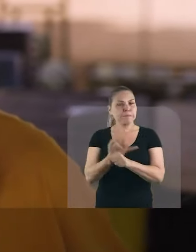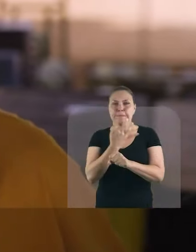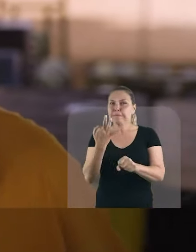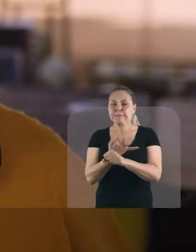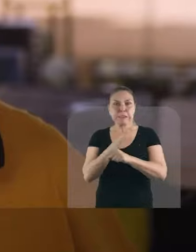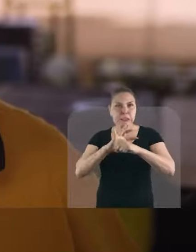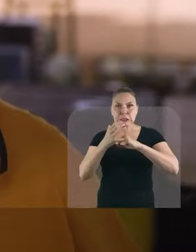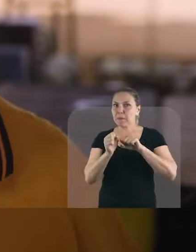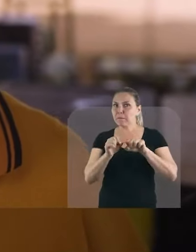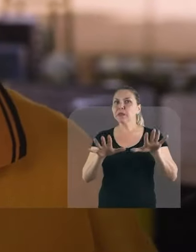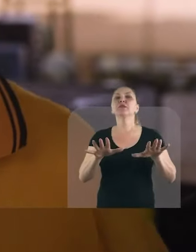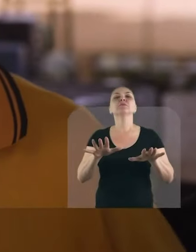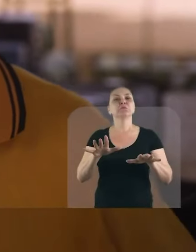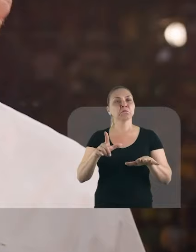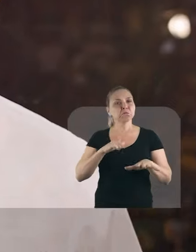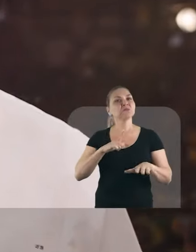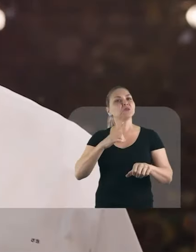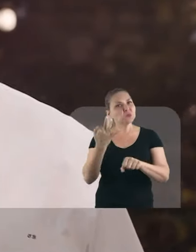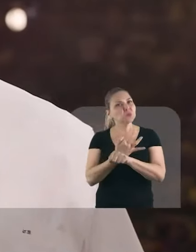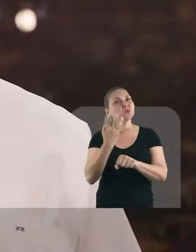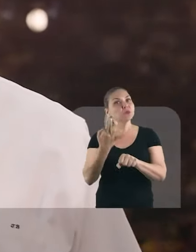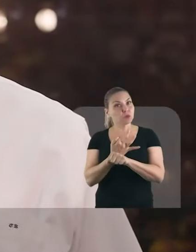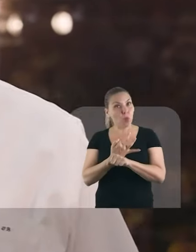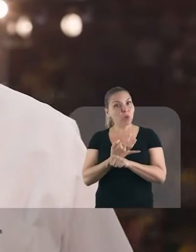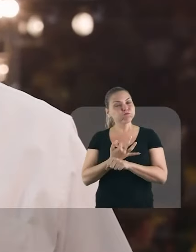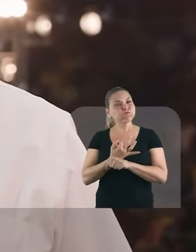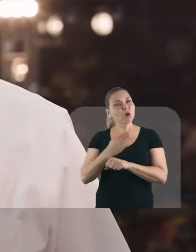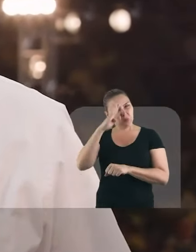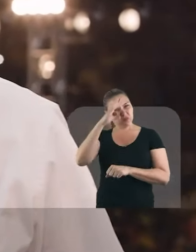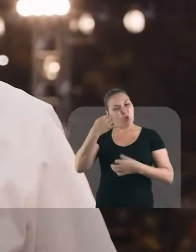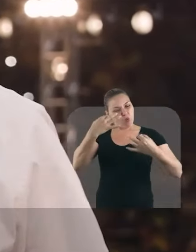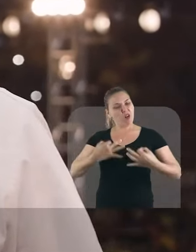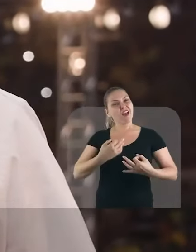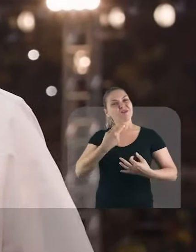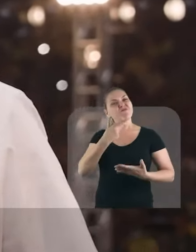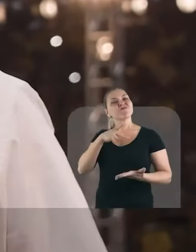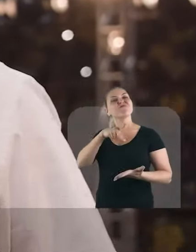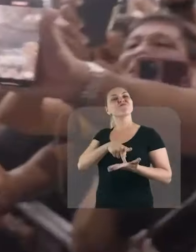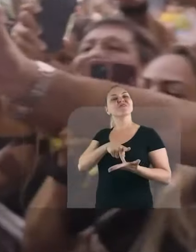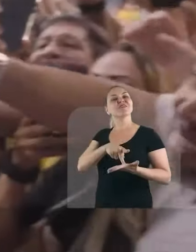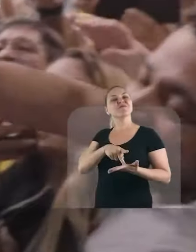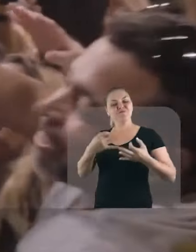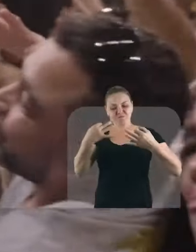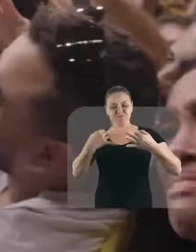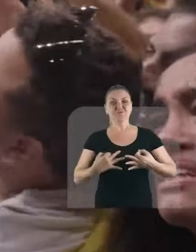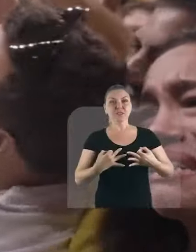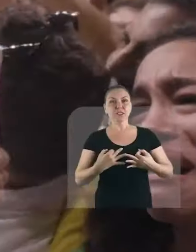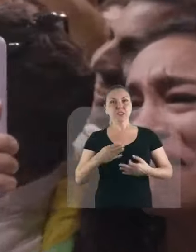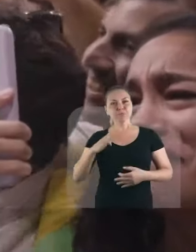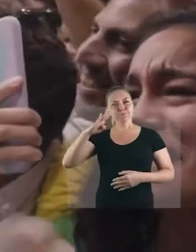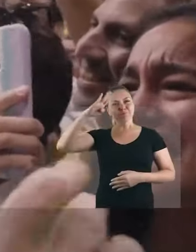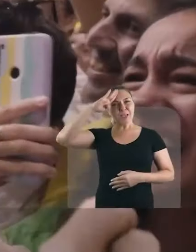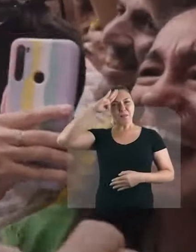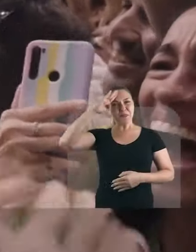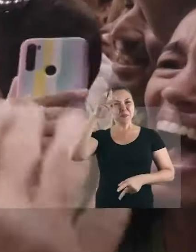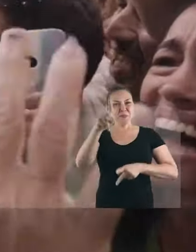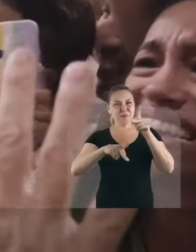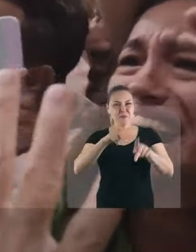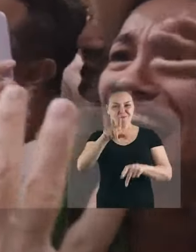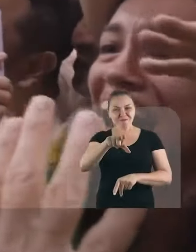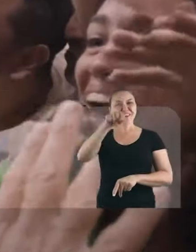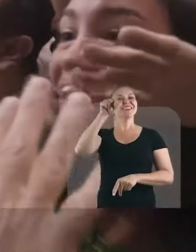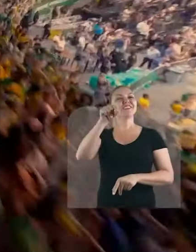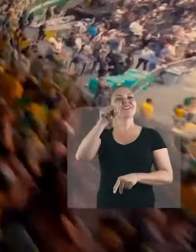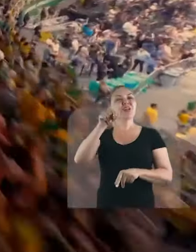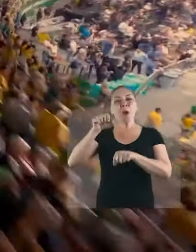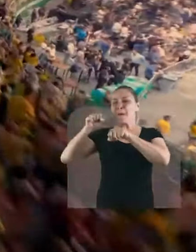teríamos Resistido A essa pandemia Bolsonaro é honesto É verdadeiro Foi escolhido O capitão